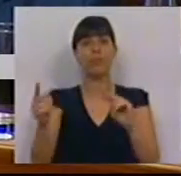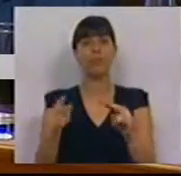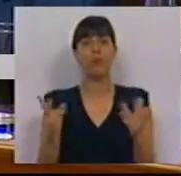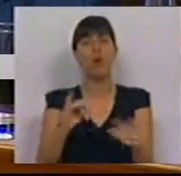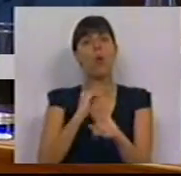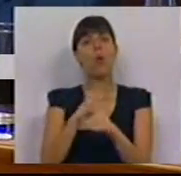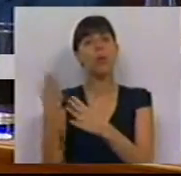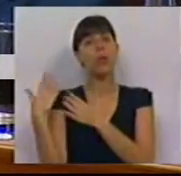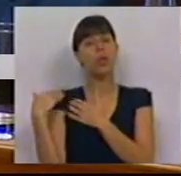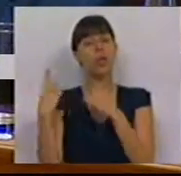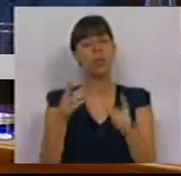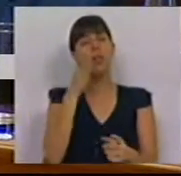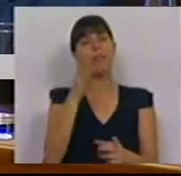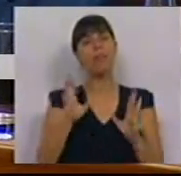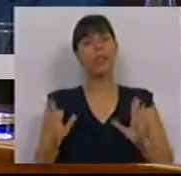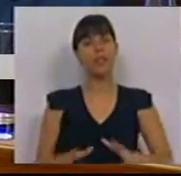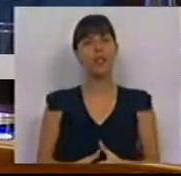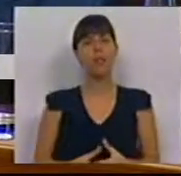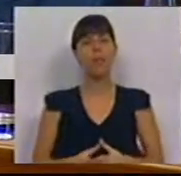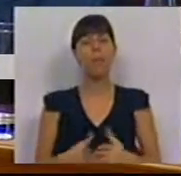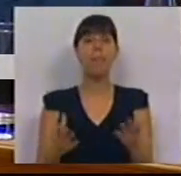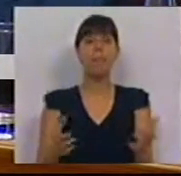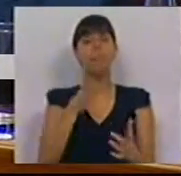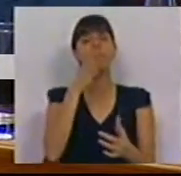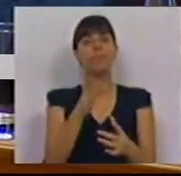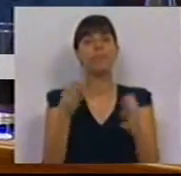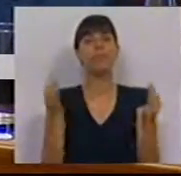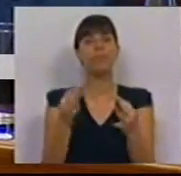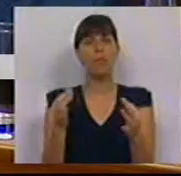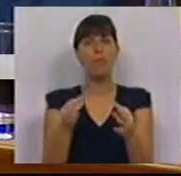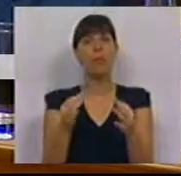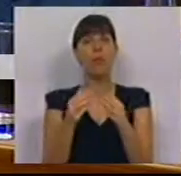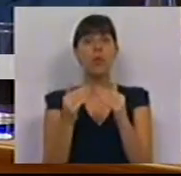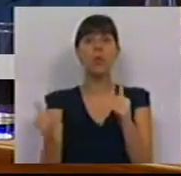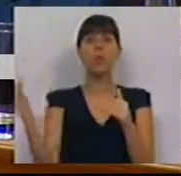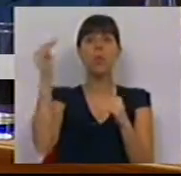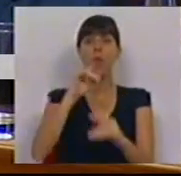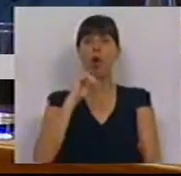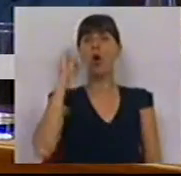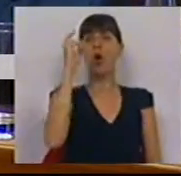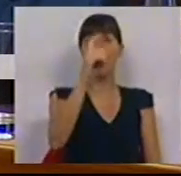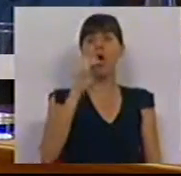Um outro responsável diz Menciona ter sido ainda superiormente